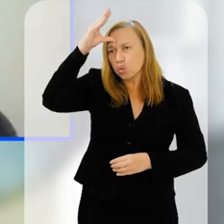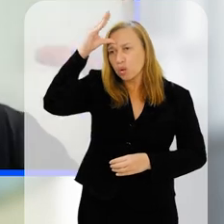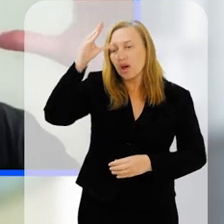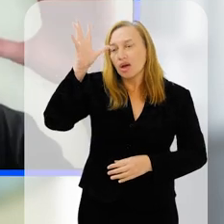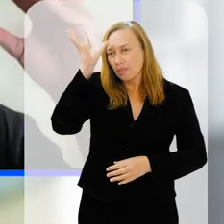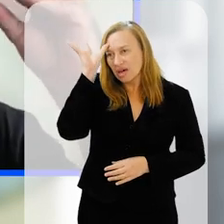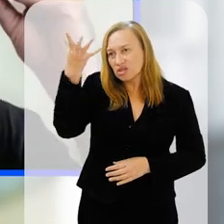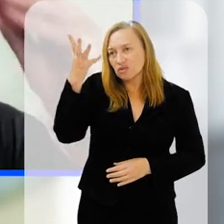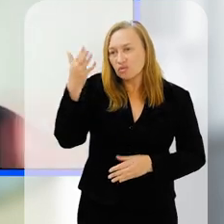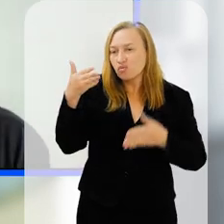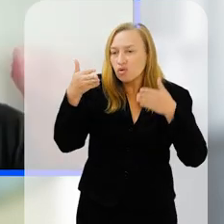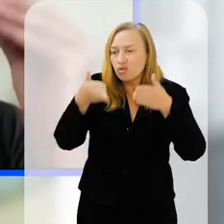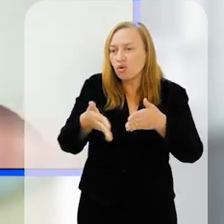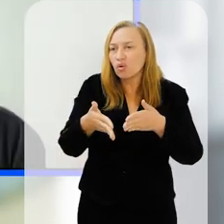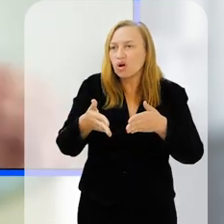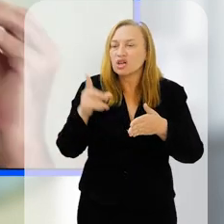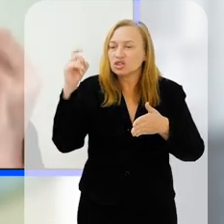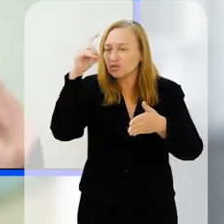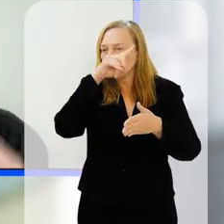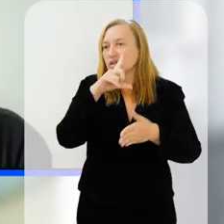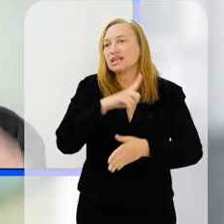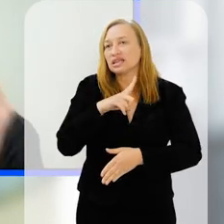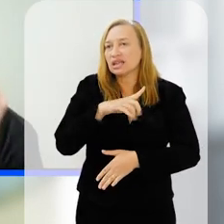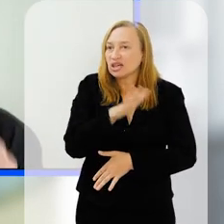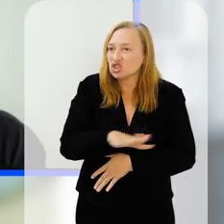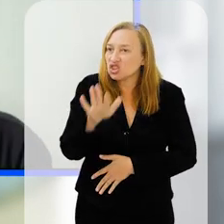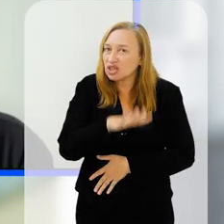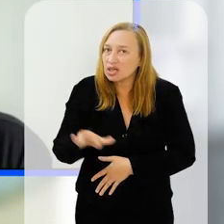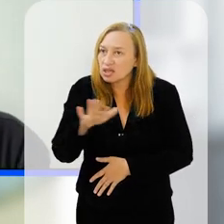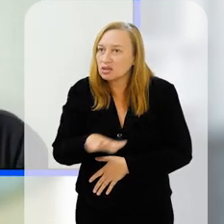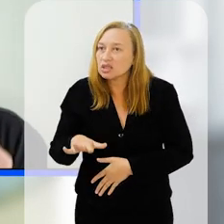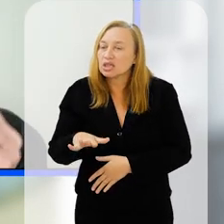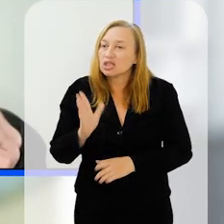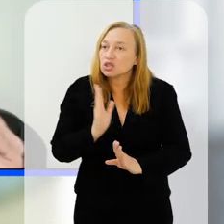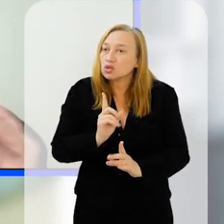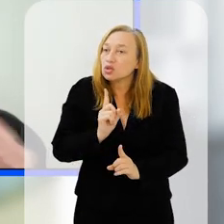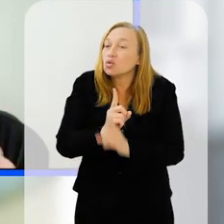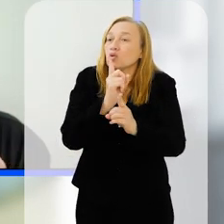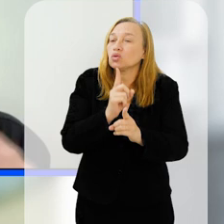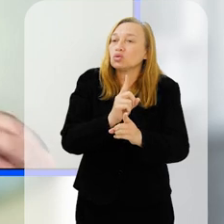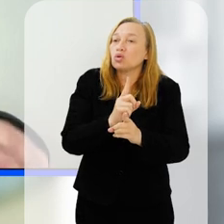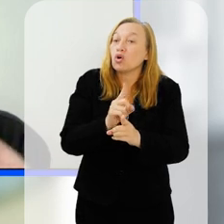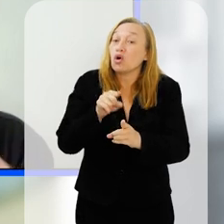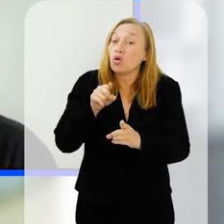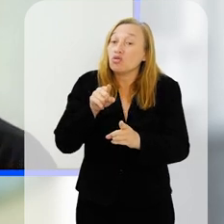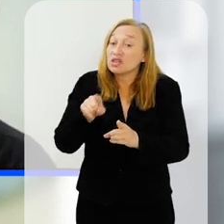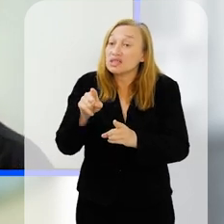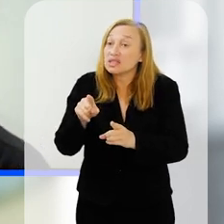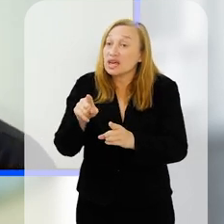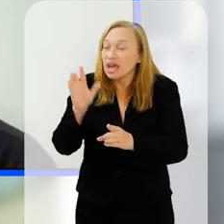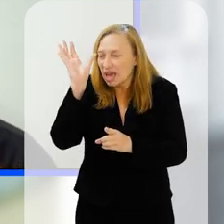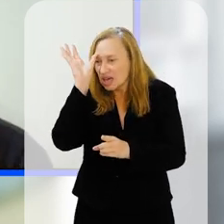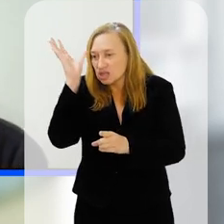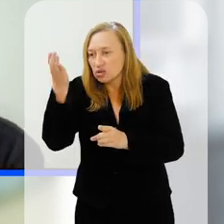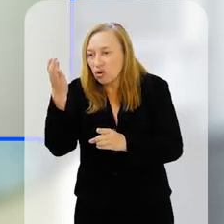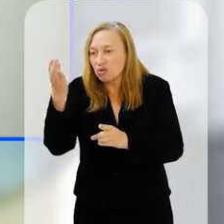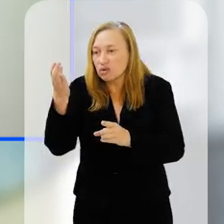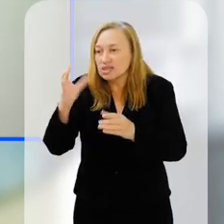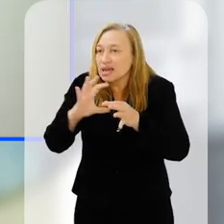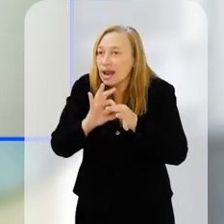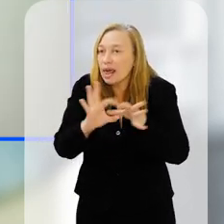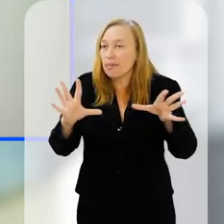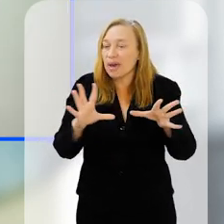conhecimento para resolver uma coisa bem específica, uma dificuldade que as crianças têm, que a gente descobriu que quando você resolve aquilo, você